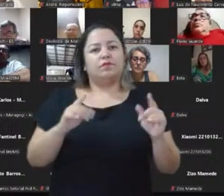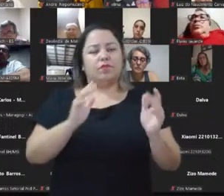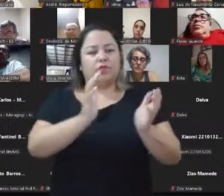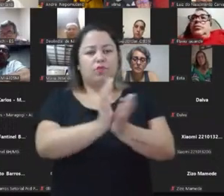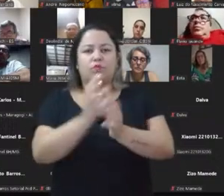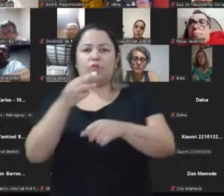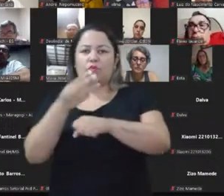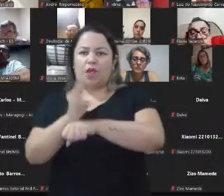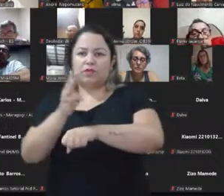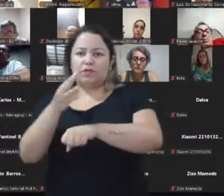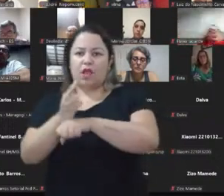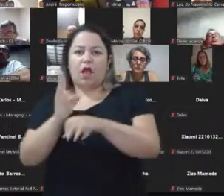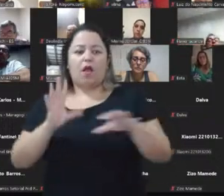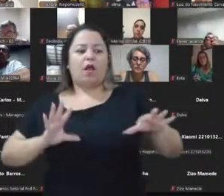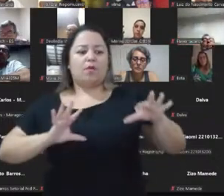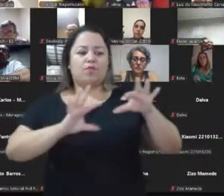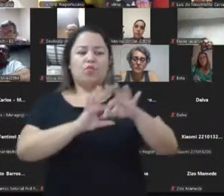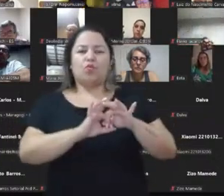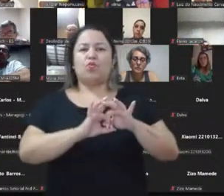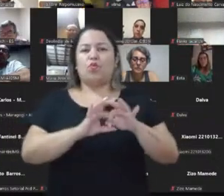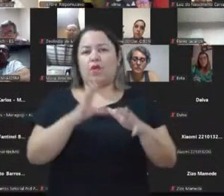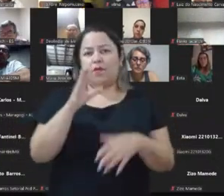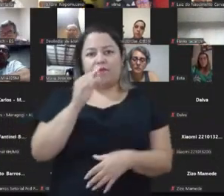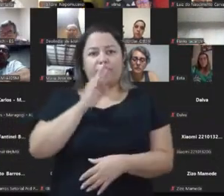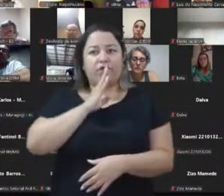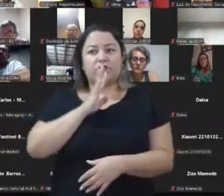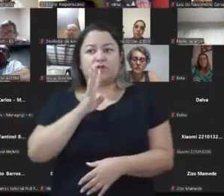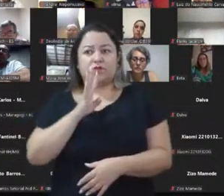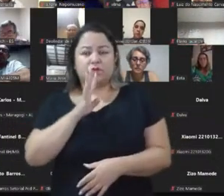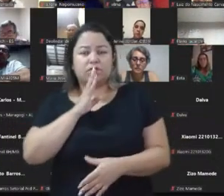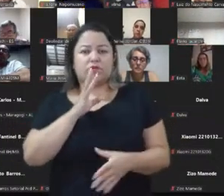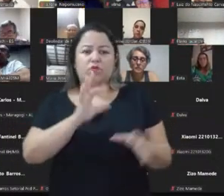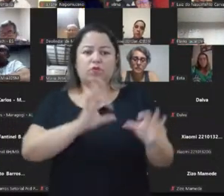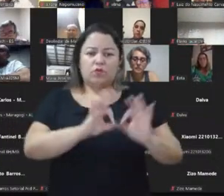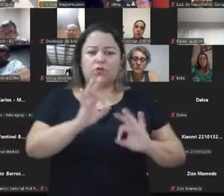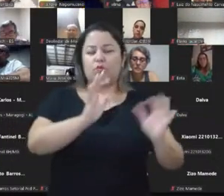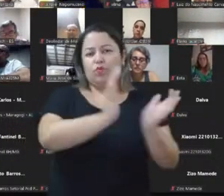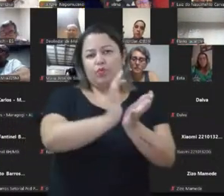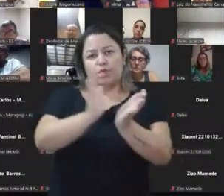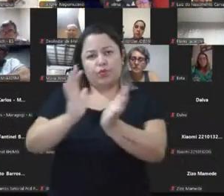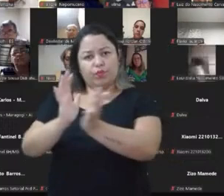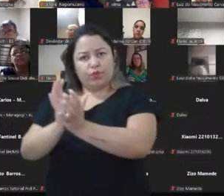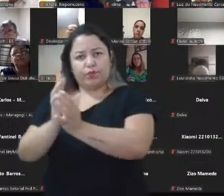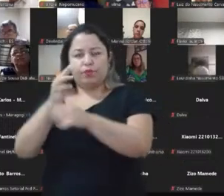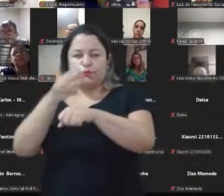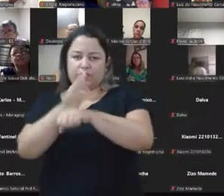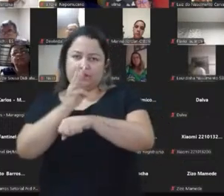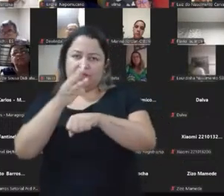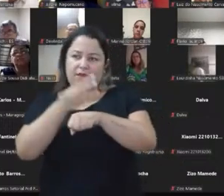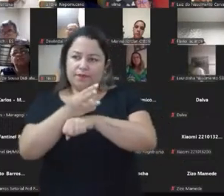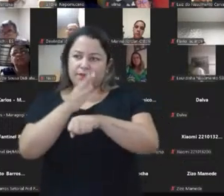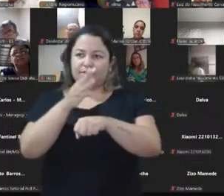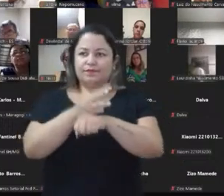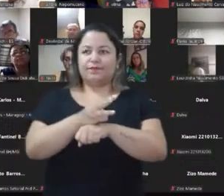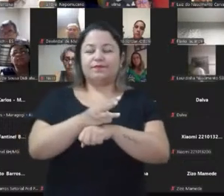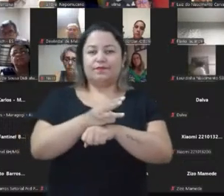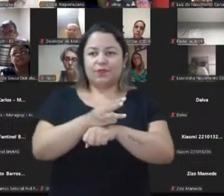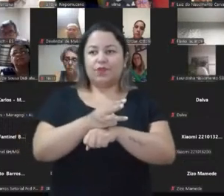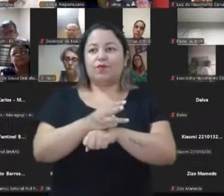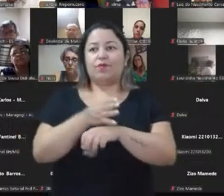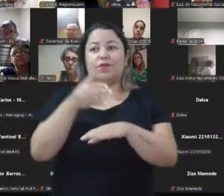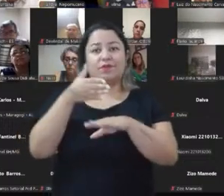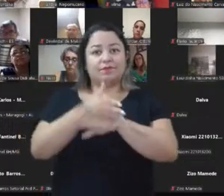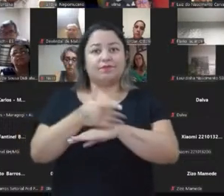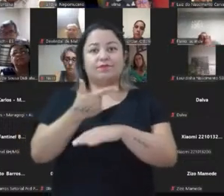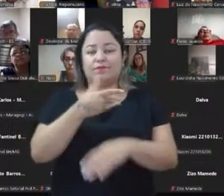de WhatsApp juntos, a gente vai se conhecendo, a gente é organizado por grupo de WhatsApp. Eu entrei em mais de 200 grupos deles